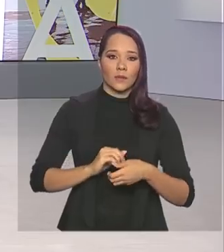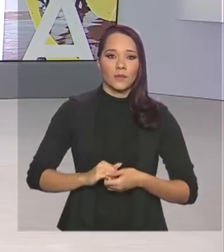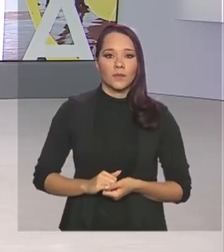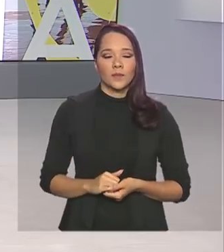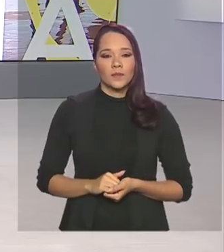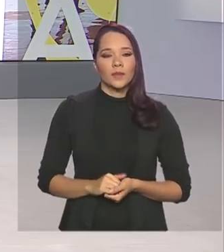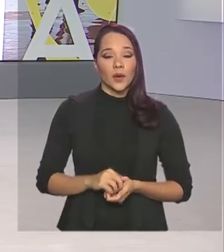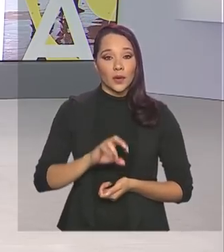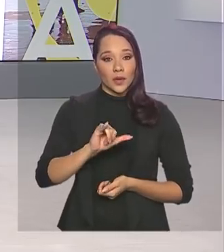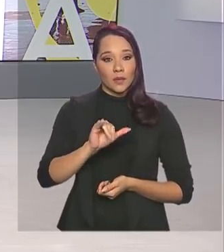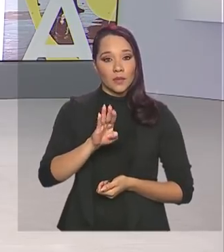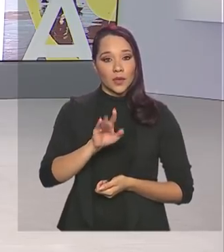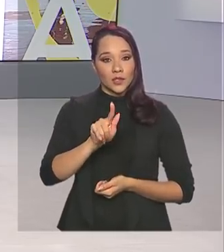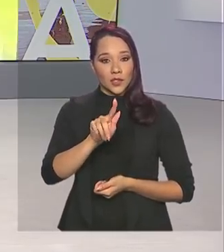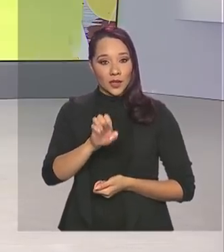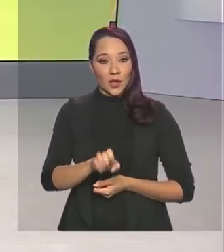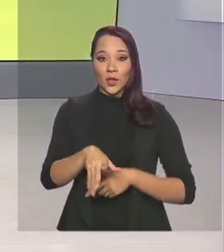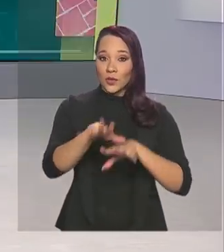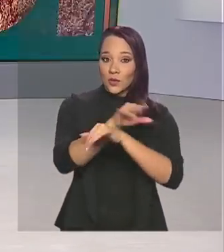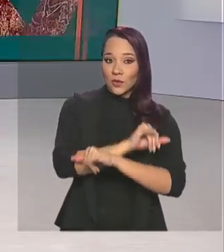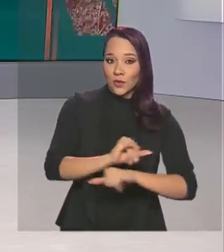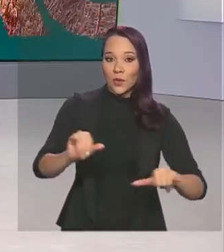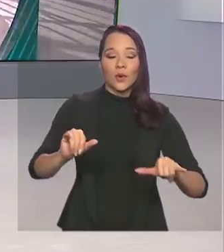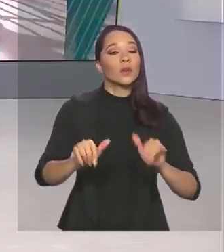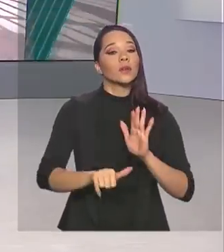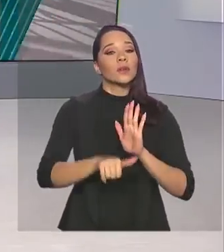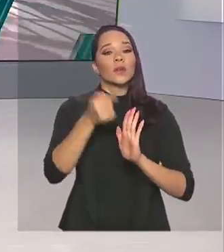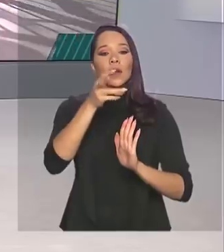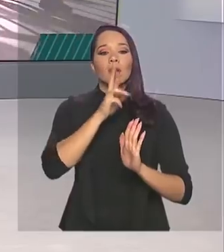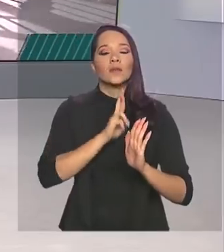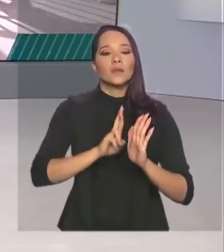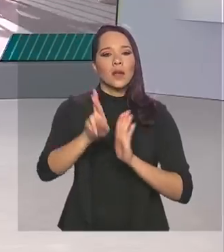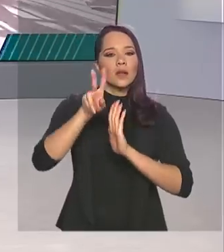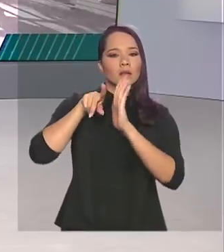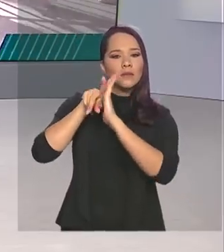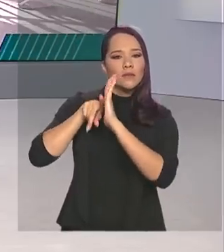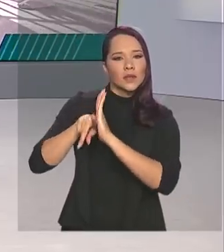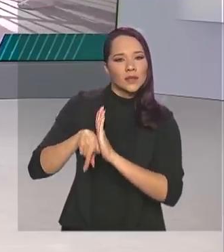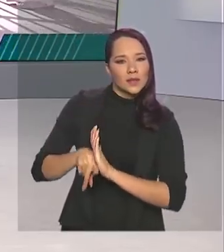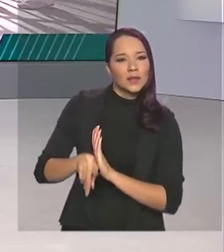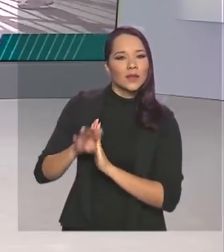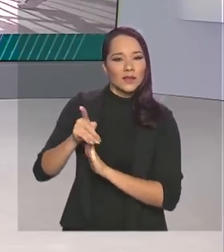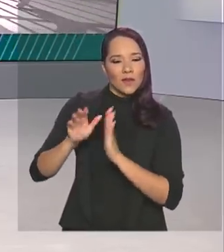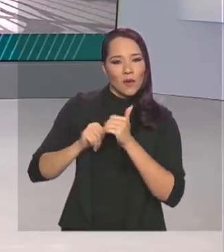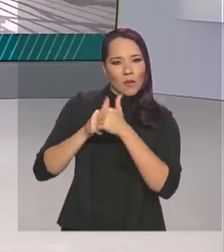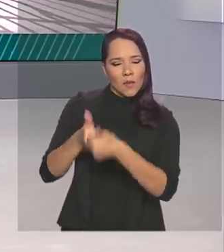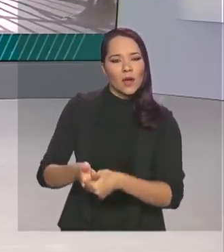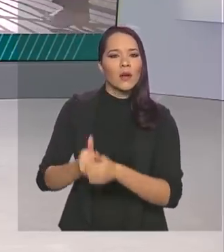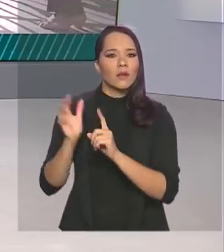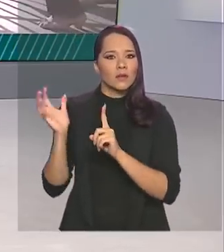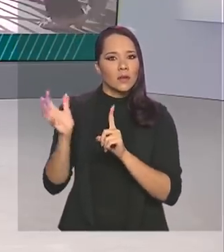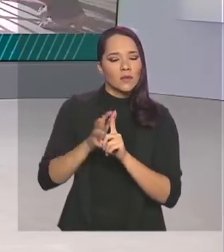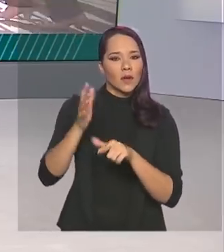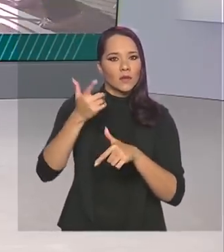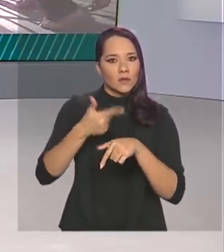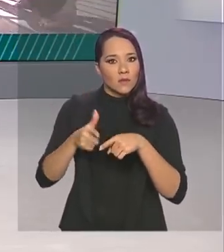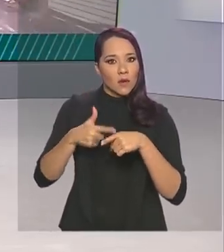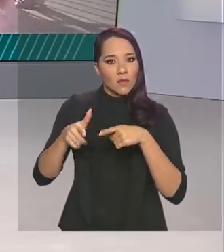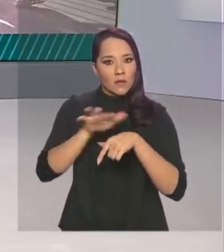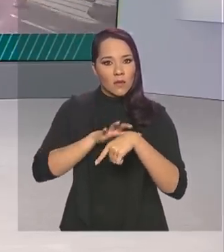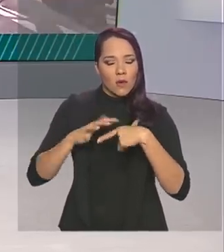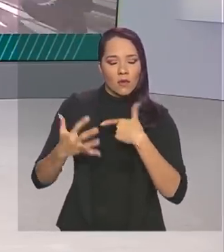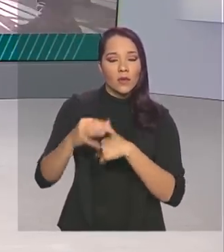O IBGE divulgou agora há pouco os primeiros resultados de uma pesquisa que vai acompanhar os efeitos da pandemia nas